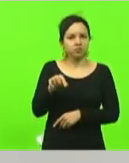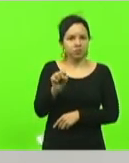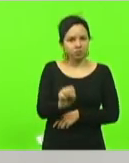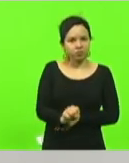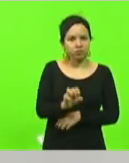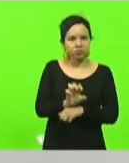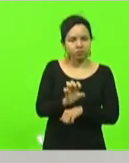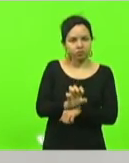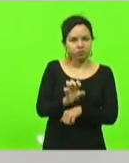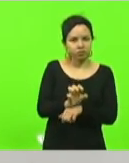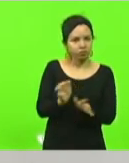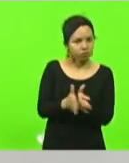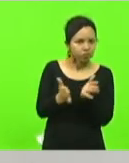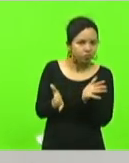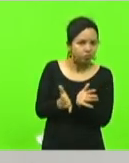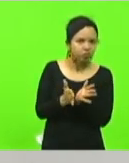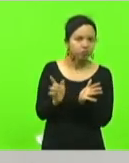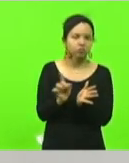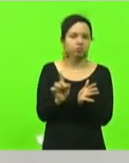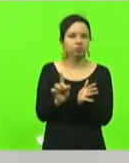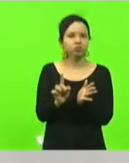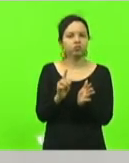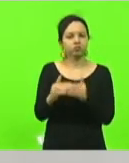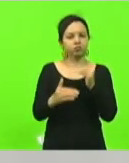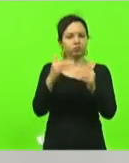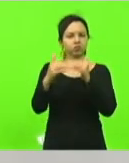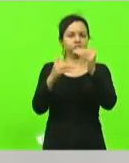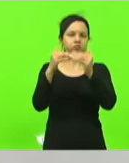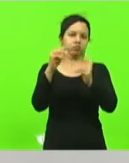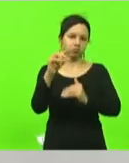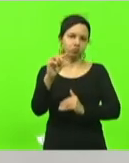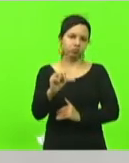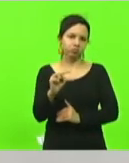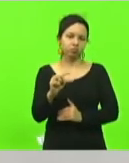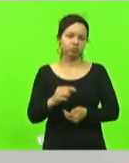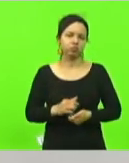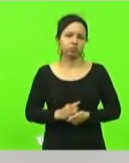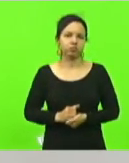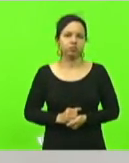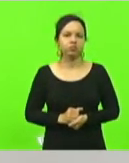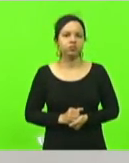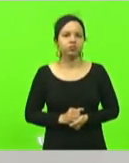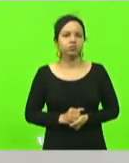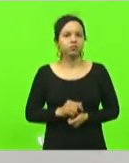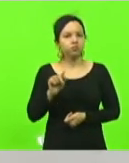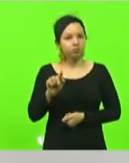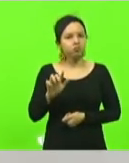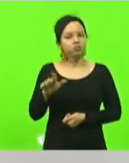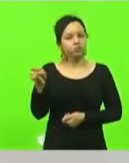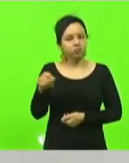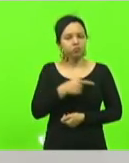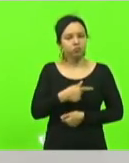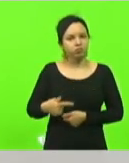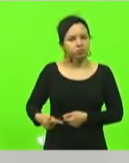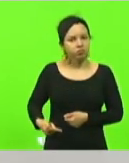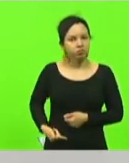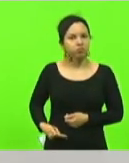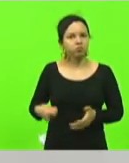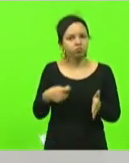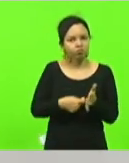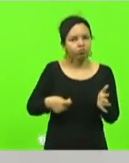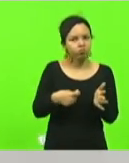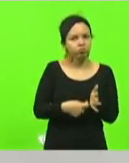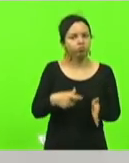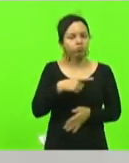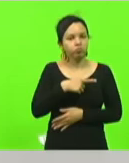porém o menos desenvolvido mas lá o governo faz um gesto de uma luta muito grande do até então sempre